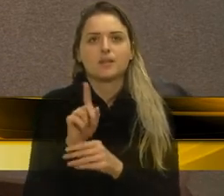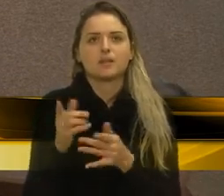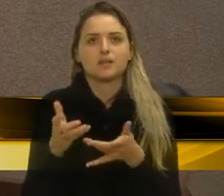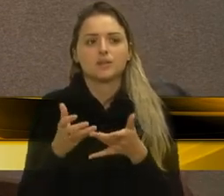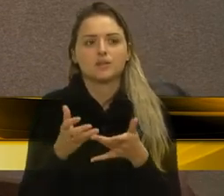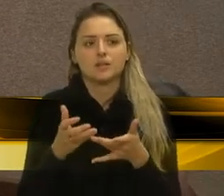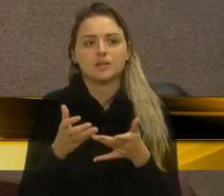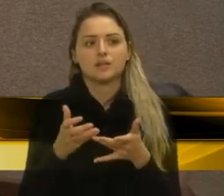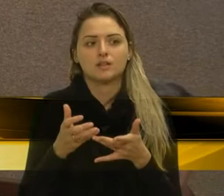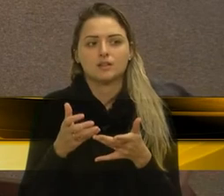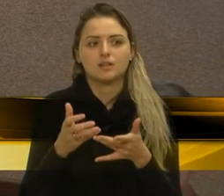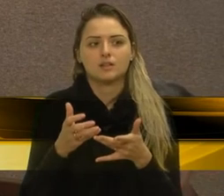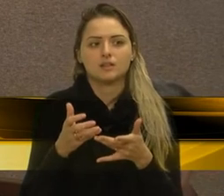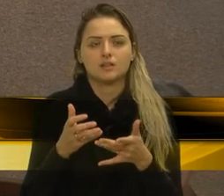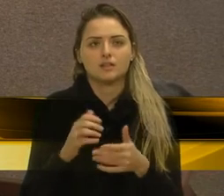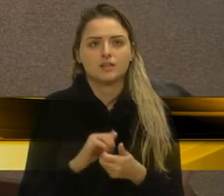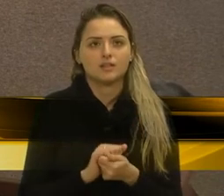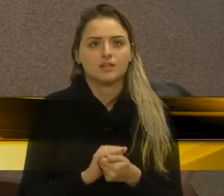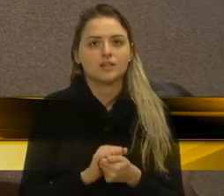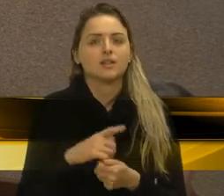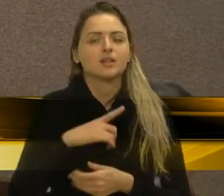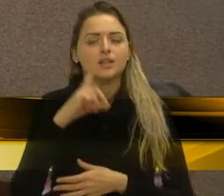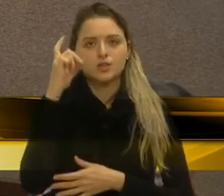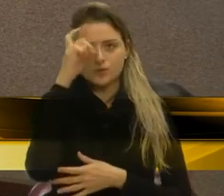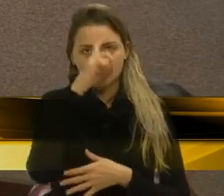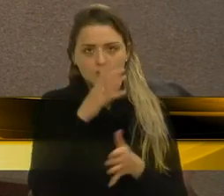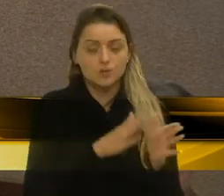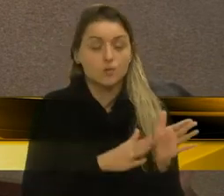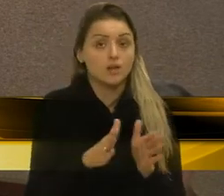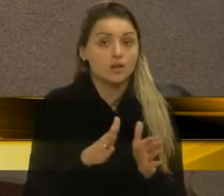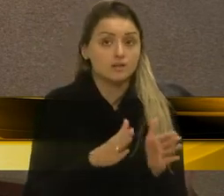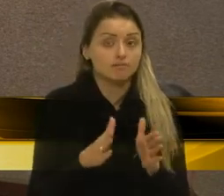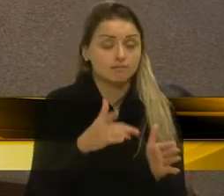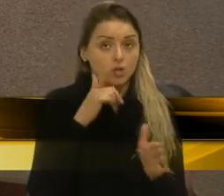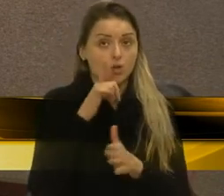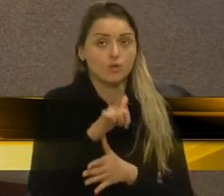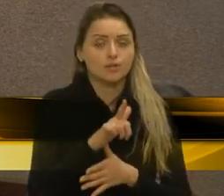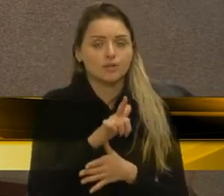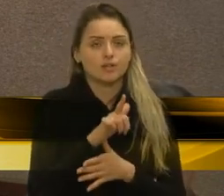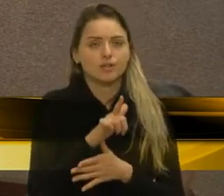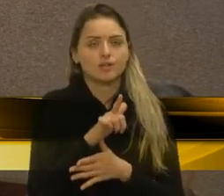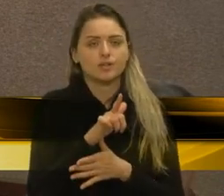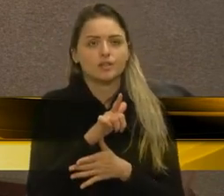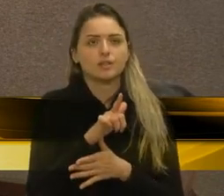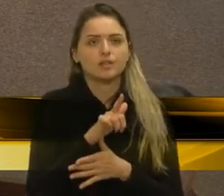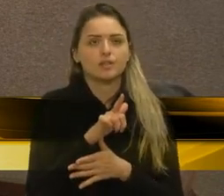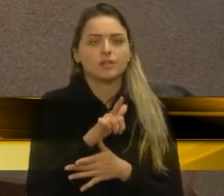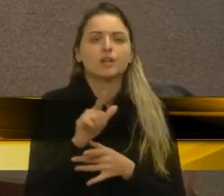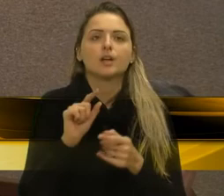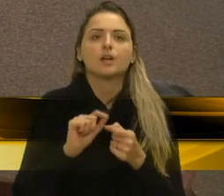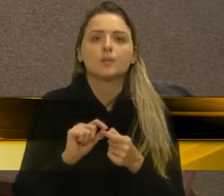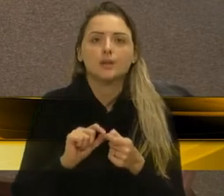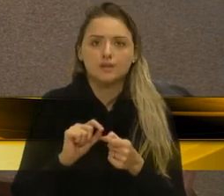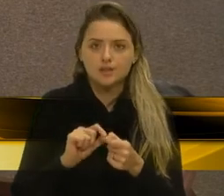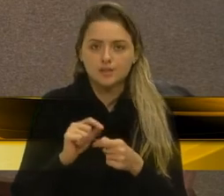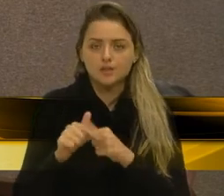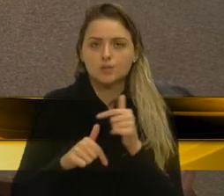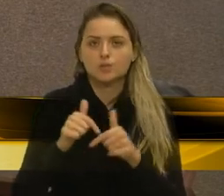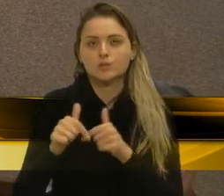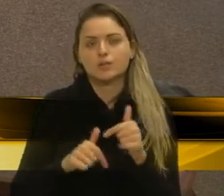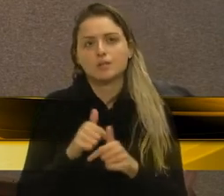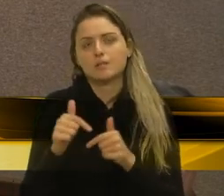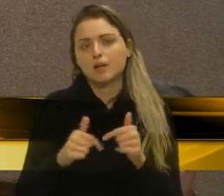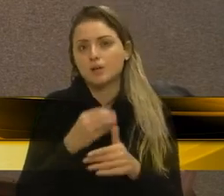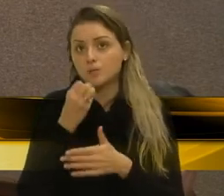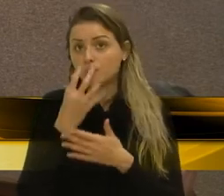causa da distância, então eles têm que ter, sim, esse difícil acesso, vereador de Ló, para que façam um serviço bom, de qualidade,